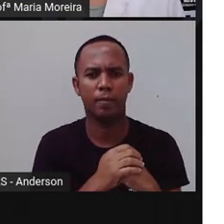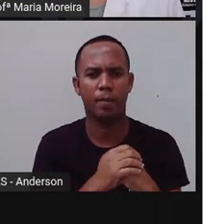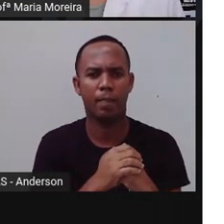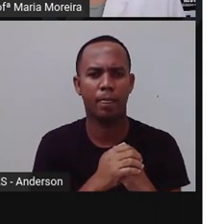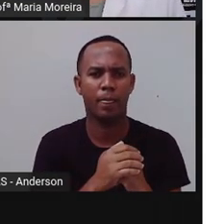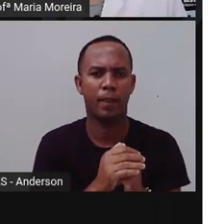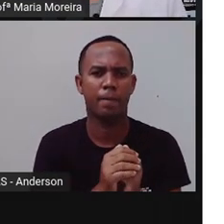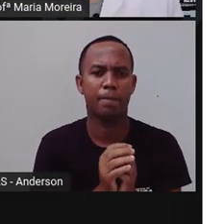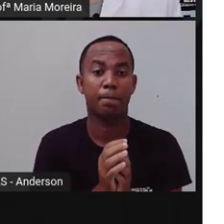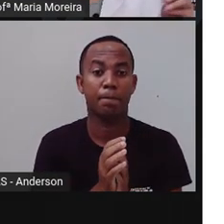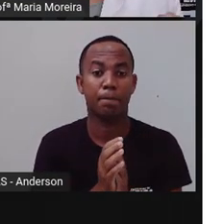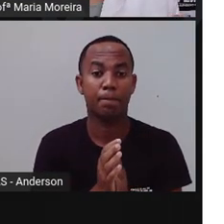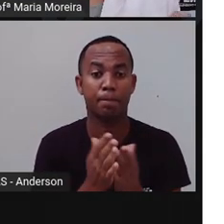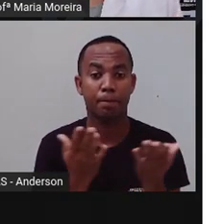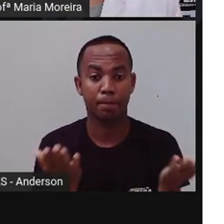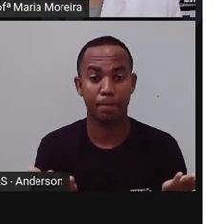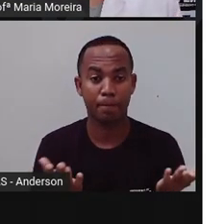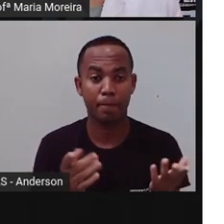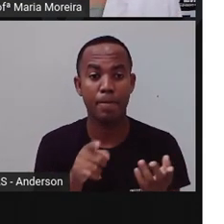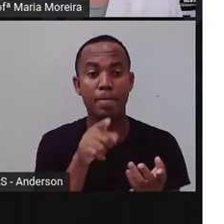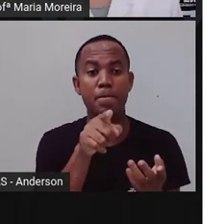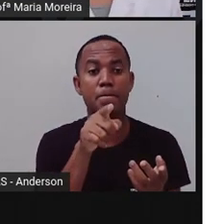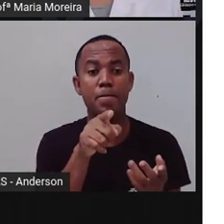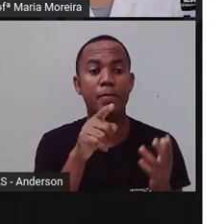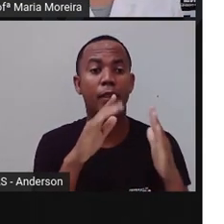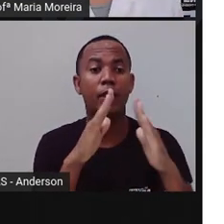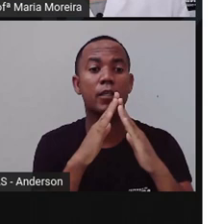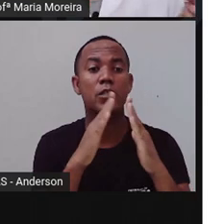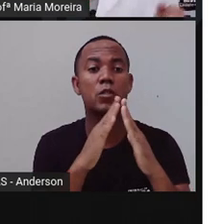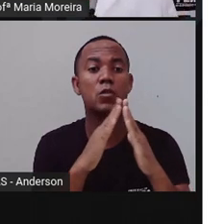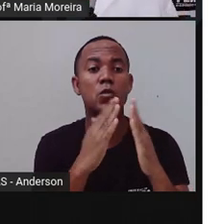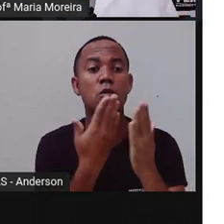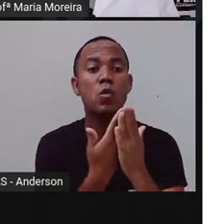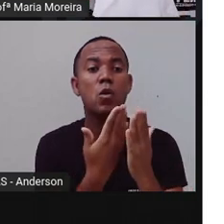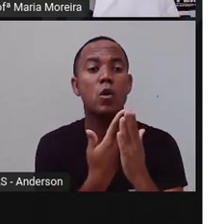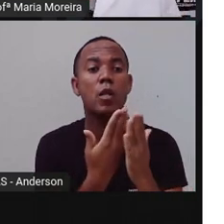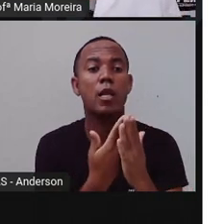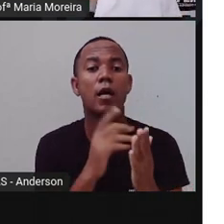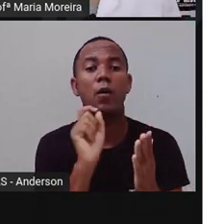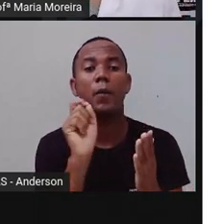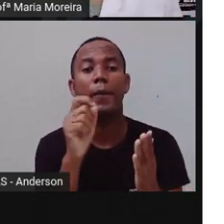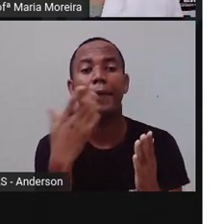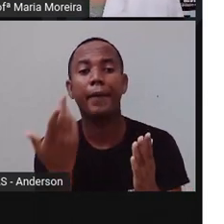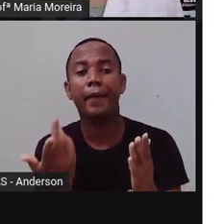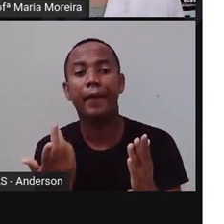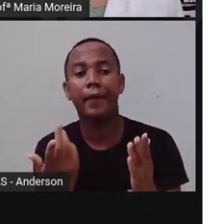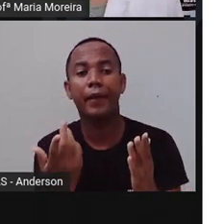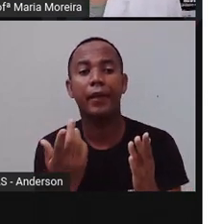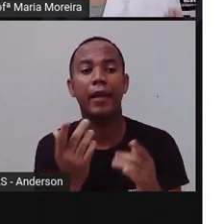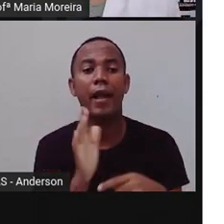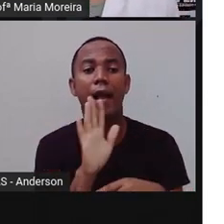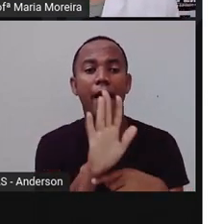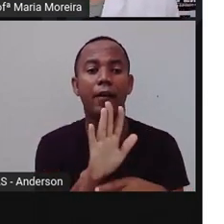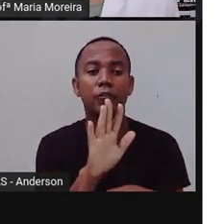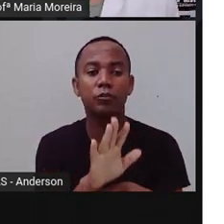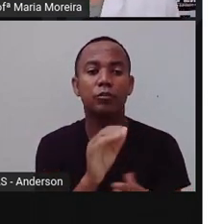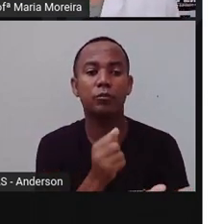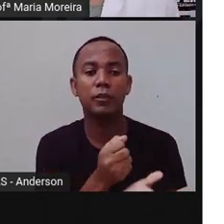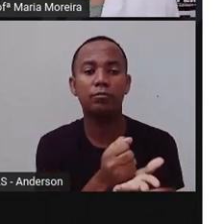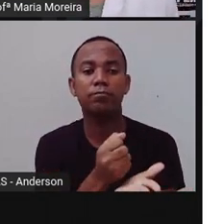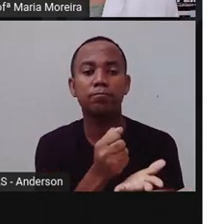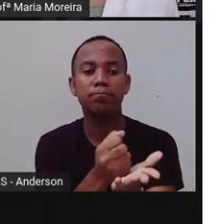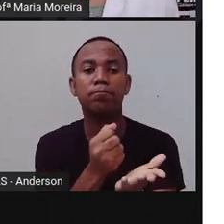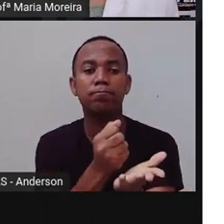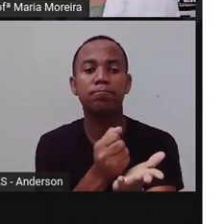vocês na escola. Essa instituição, que instituição é essa? A escola. Colabora com a nossa vida,